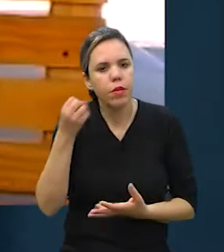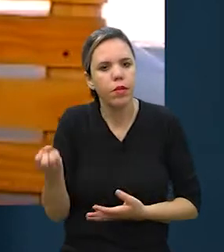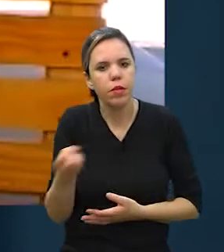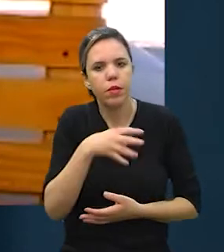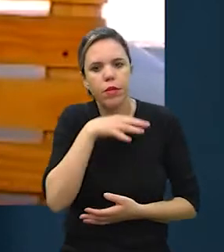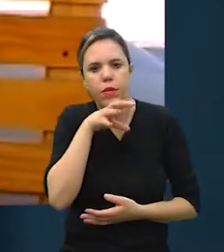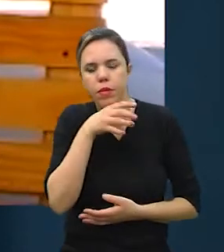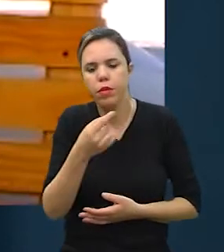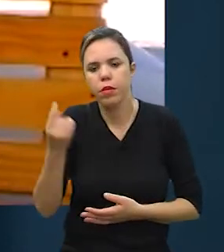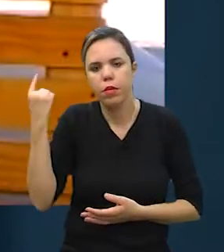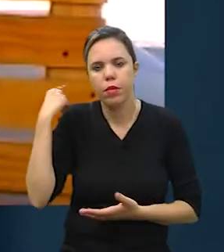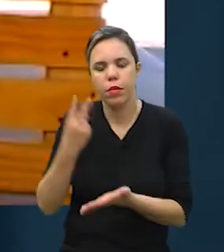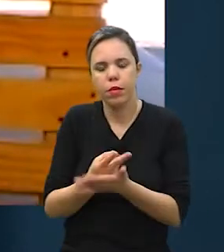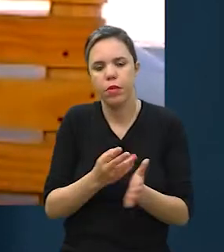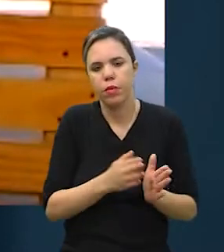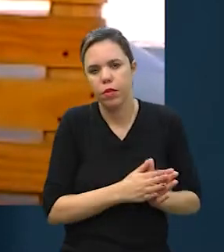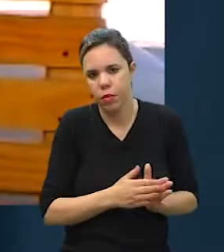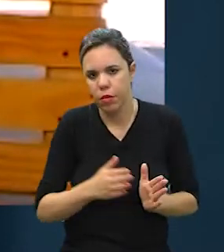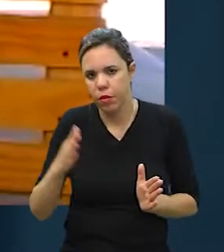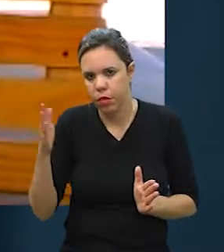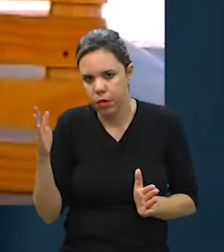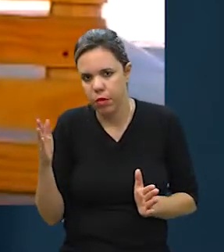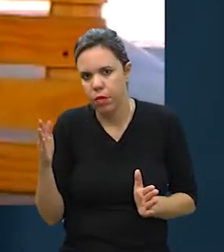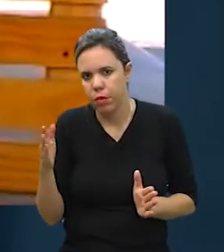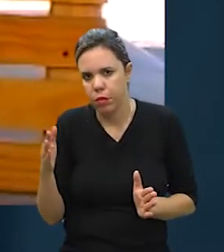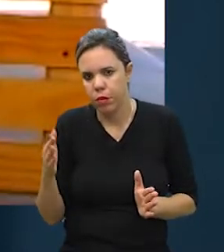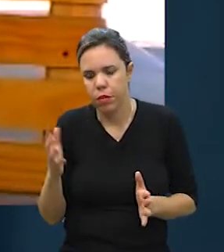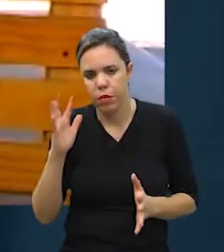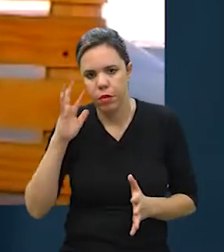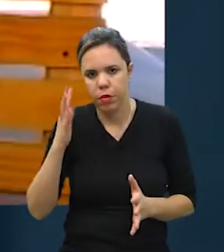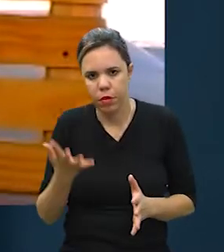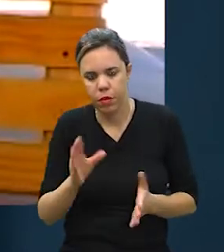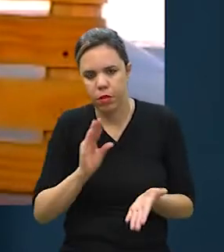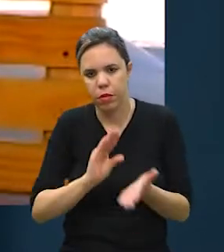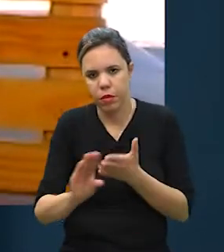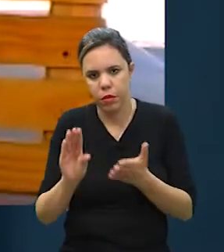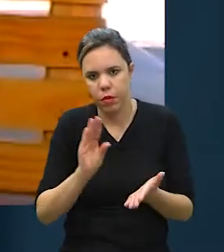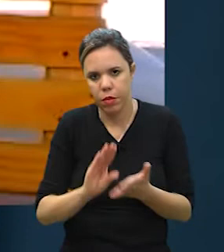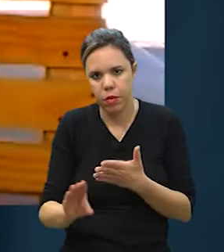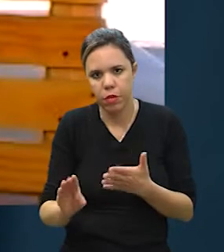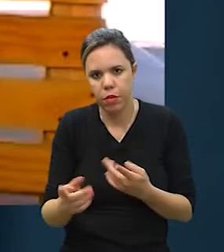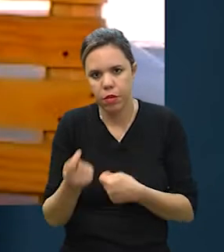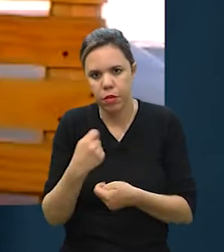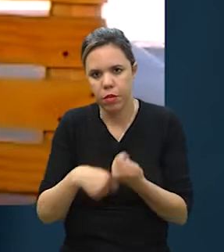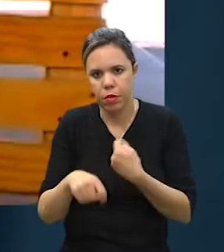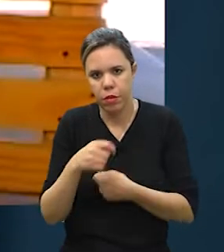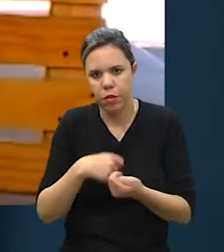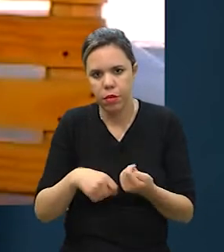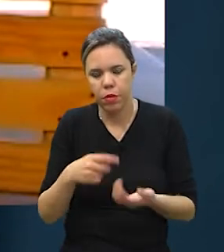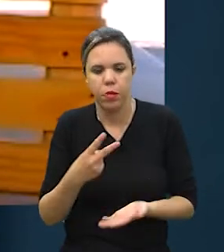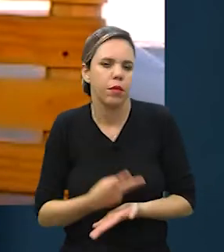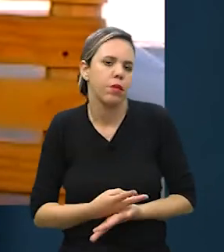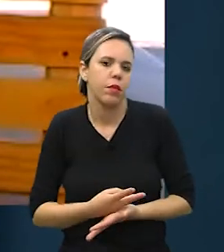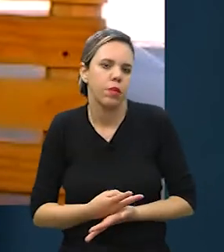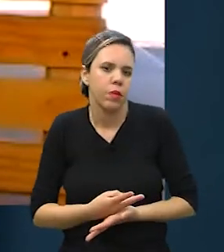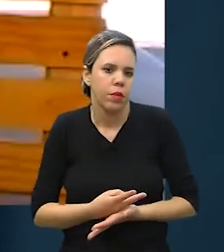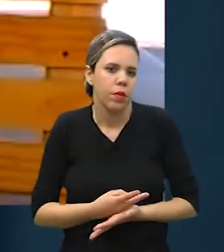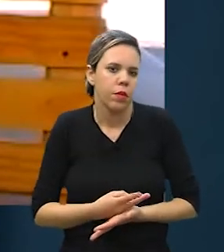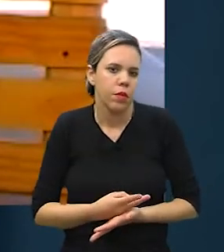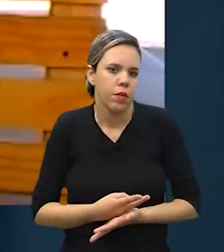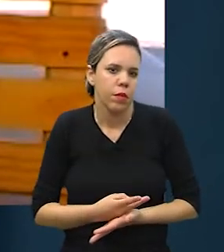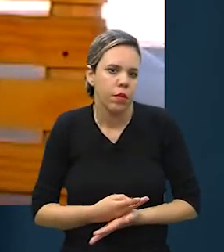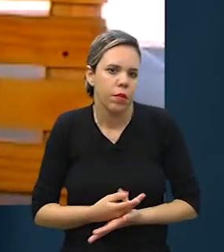adotei um pet naquela mesma época e aí a gente resolveu investir como negócio mesmo